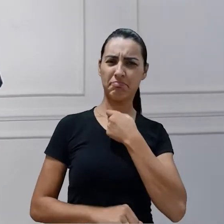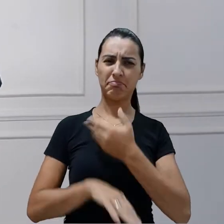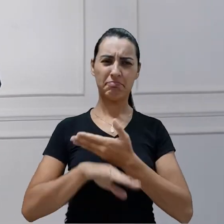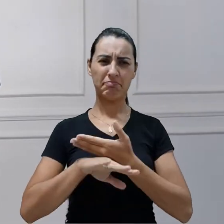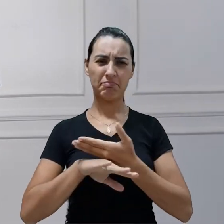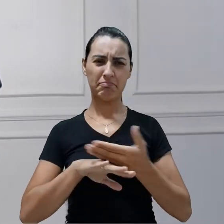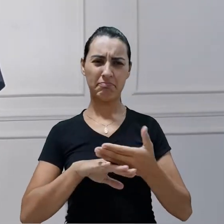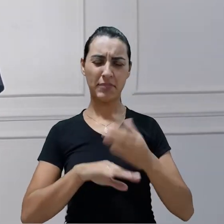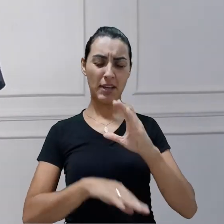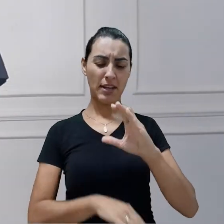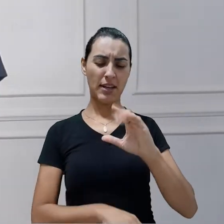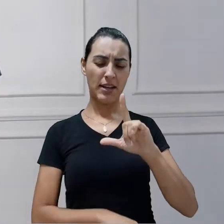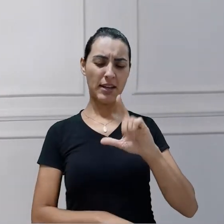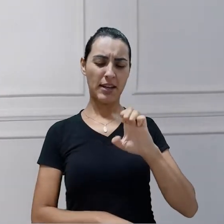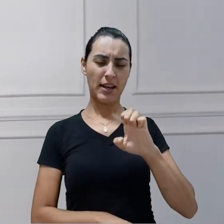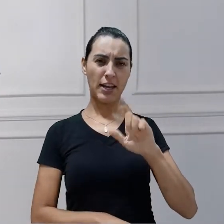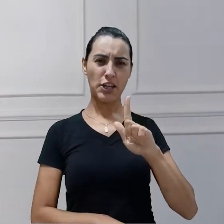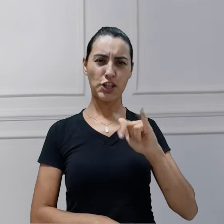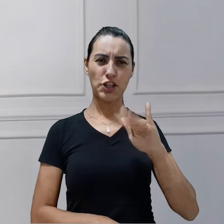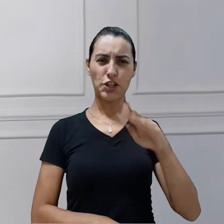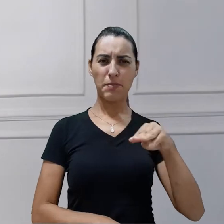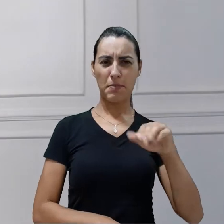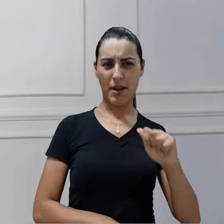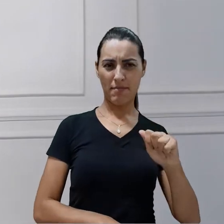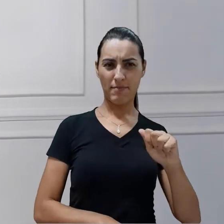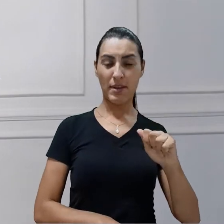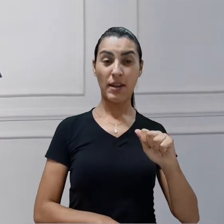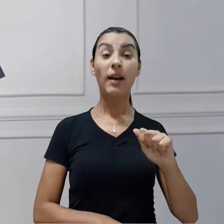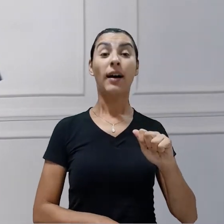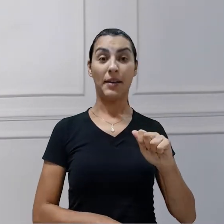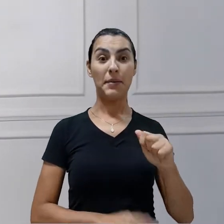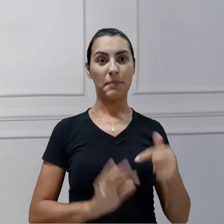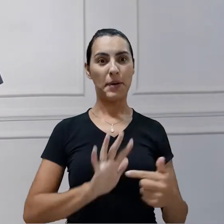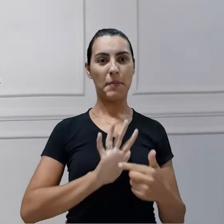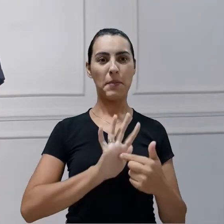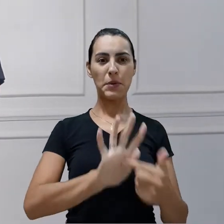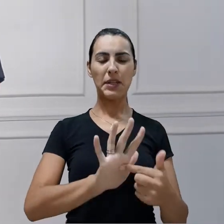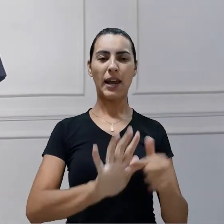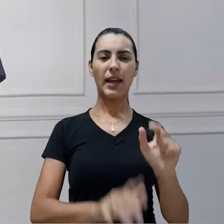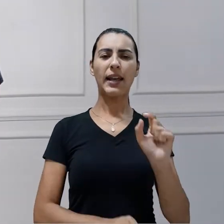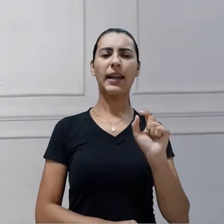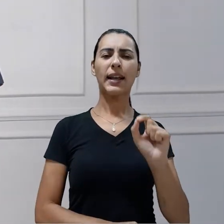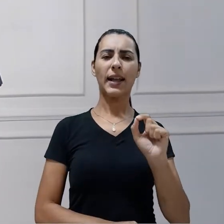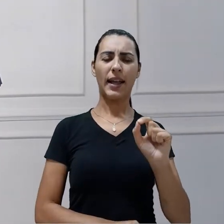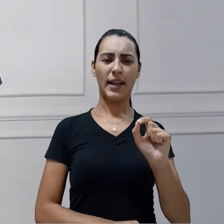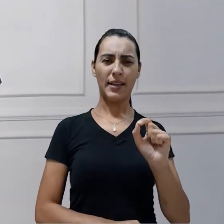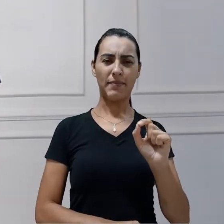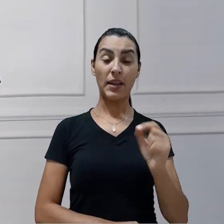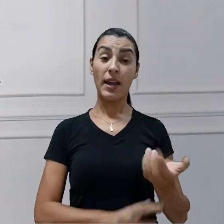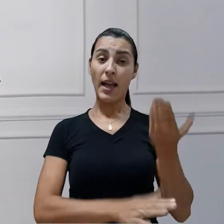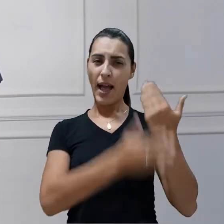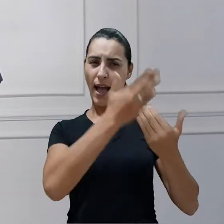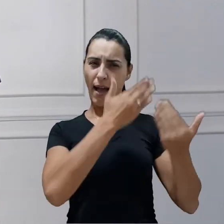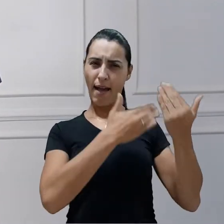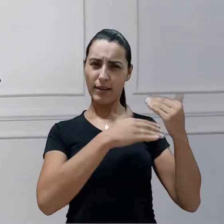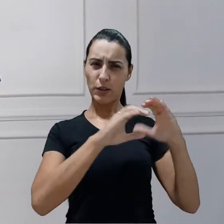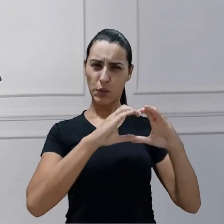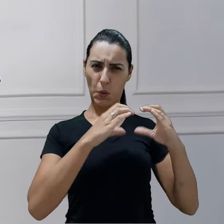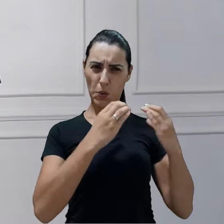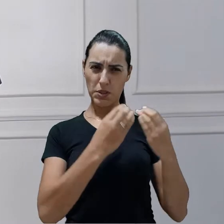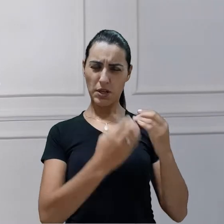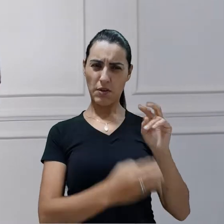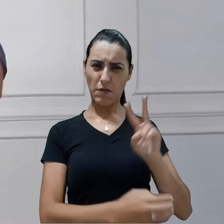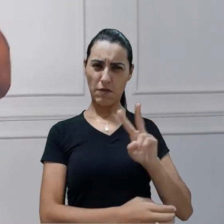para identificar o homem do clero. Ou seja, antes do concílio Vaticano II, os